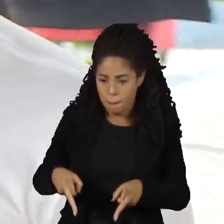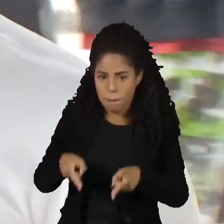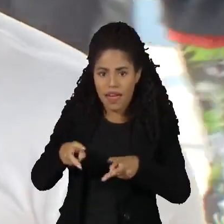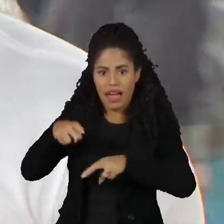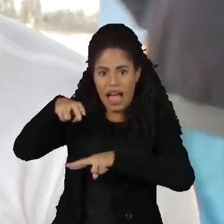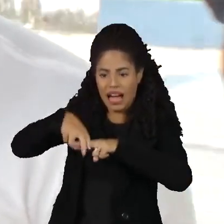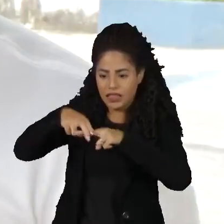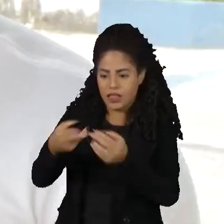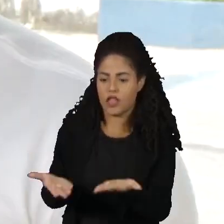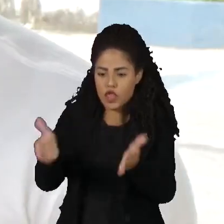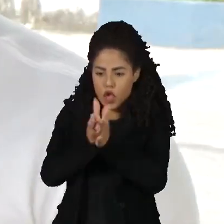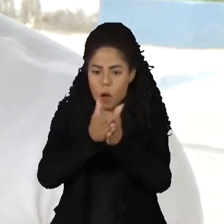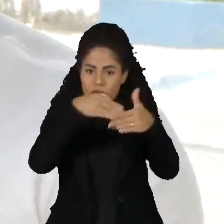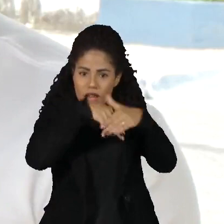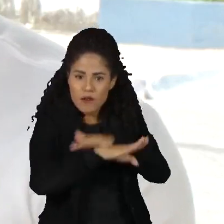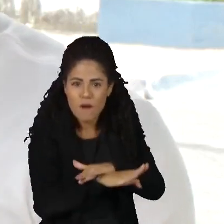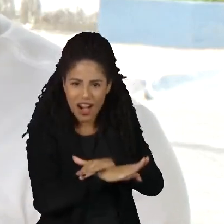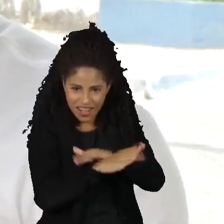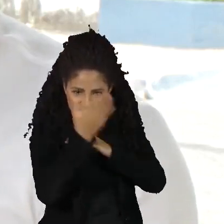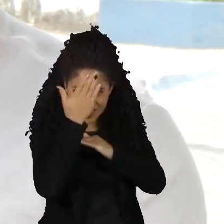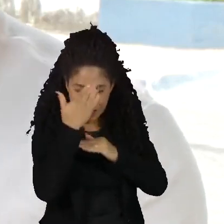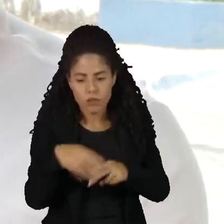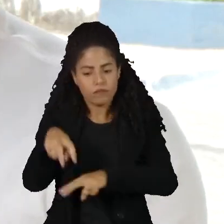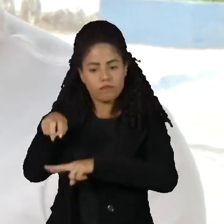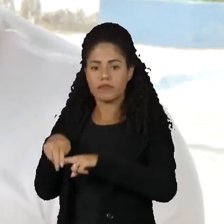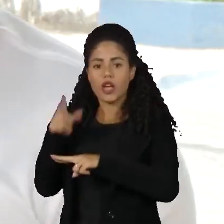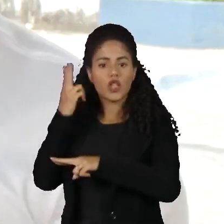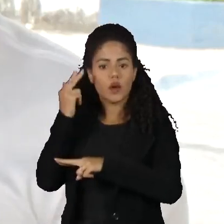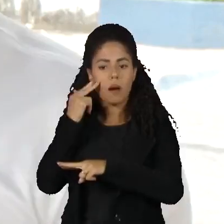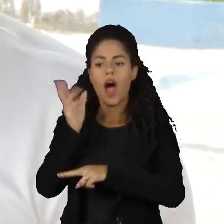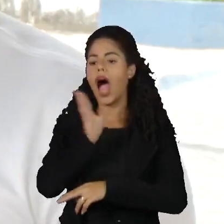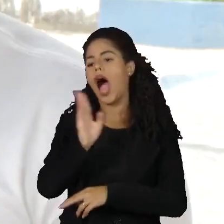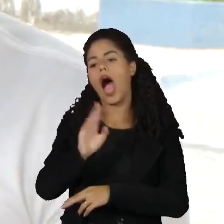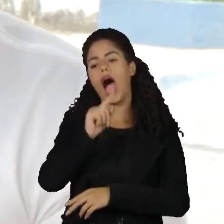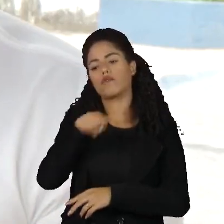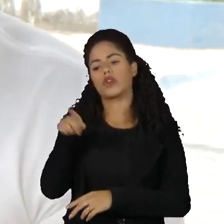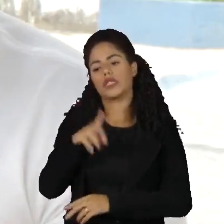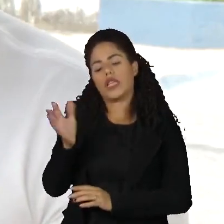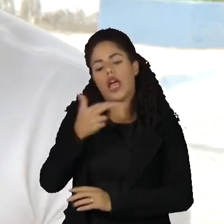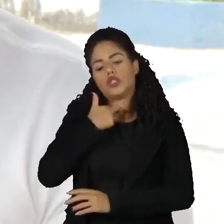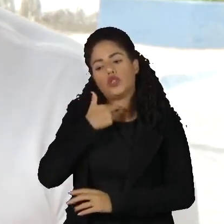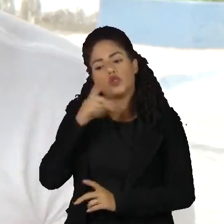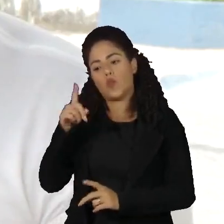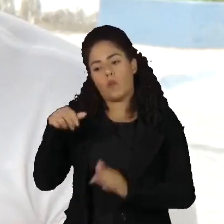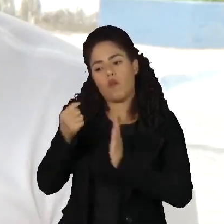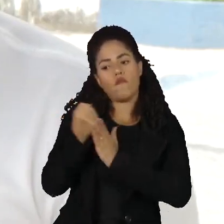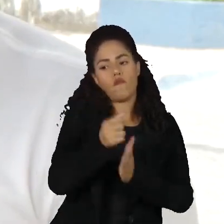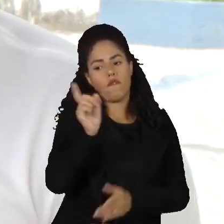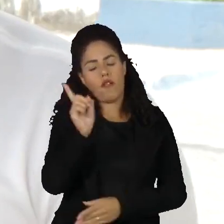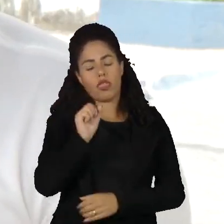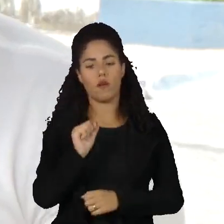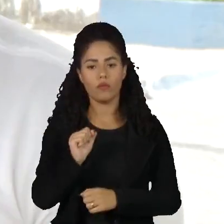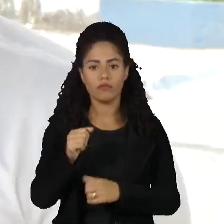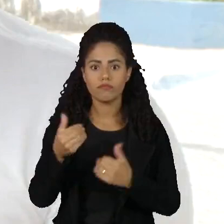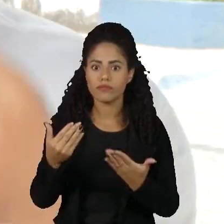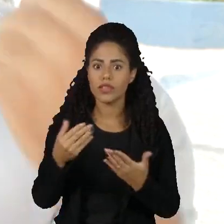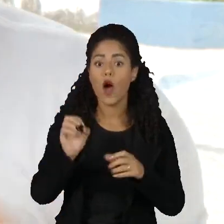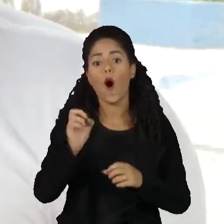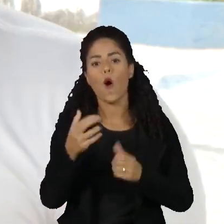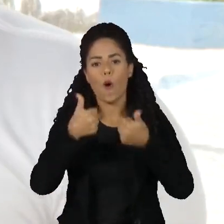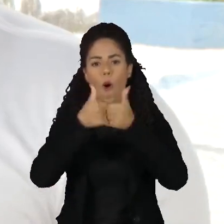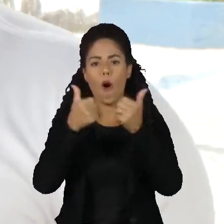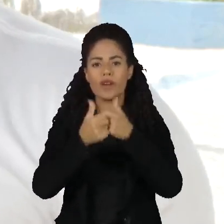ah, eu vou cancelar, não vou cobrar uma taxa, pede outro. No transporte público também, às vezes eu dava sinal para o ônibus, o ônibus, ah,